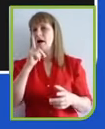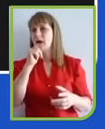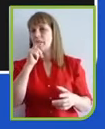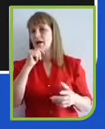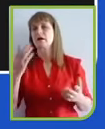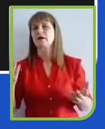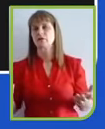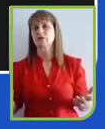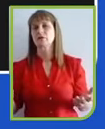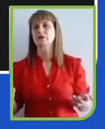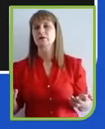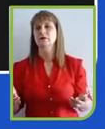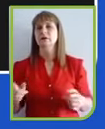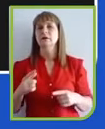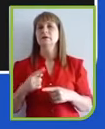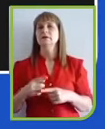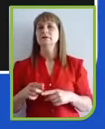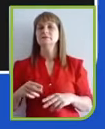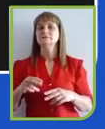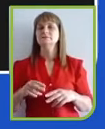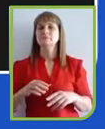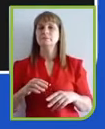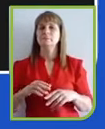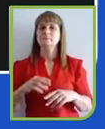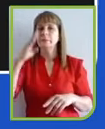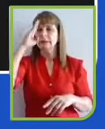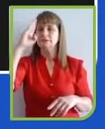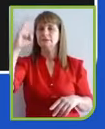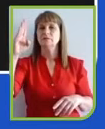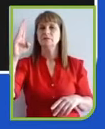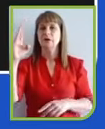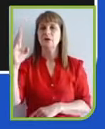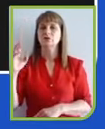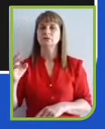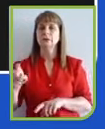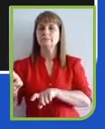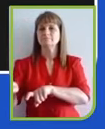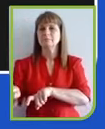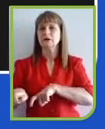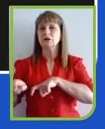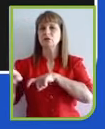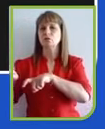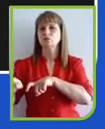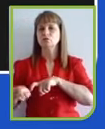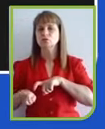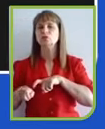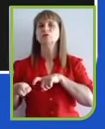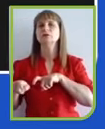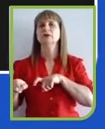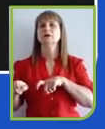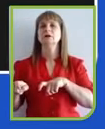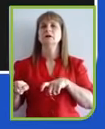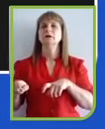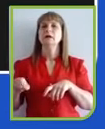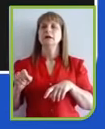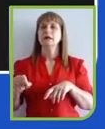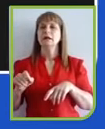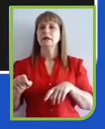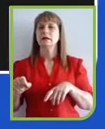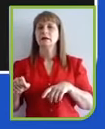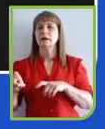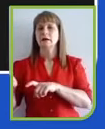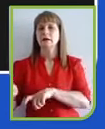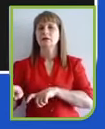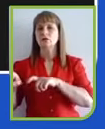agricultura. Então, gente já está falando de agricultura celular, que é uma sofisticação, mas que vai